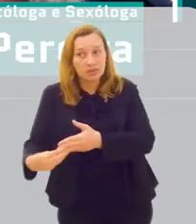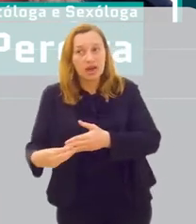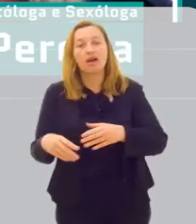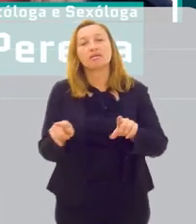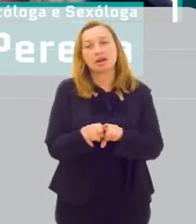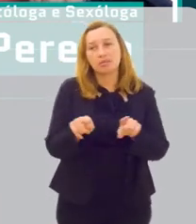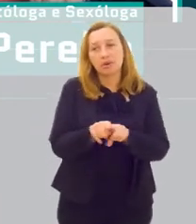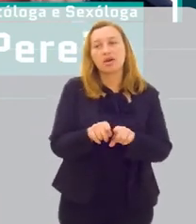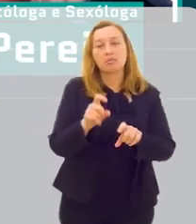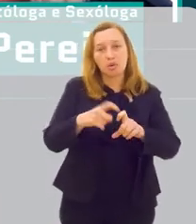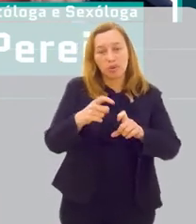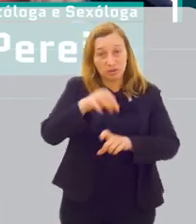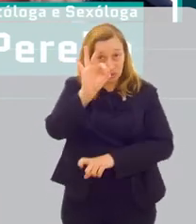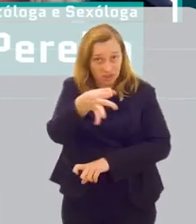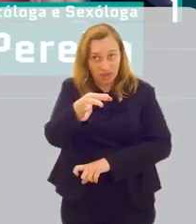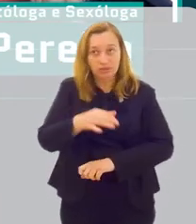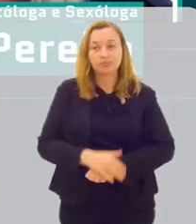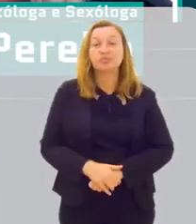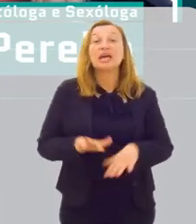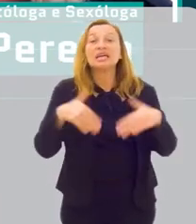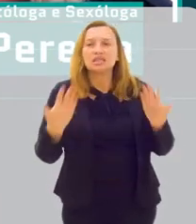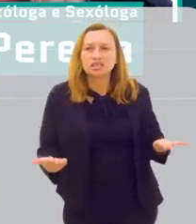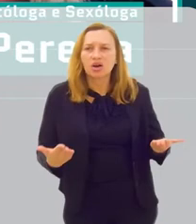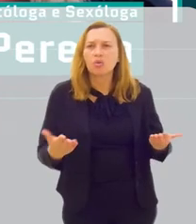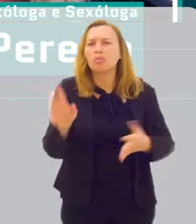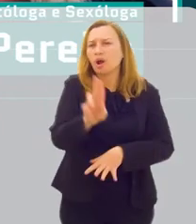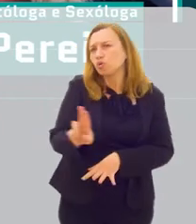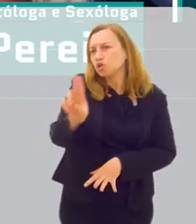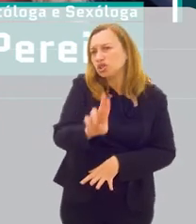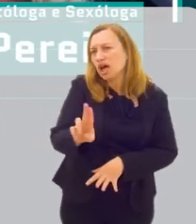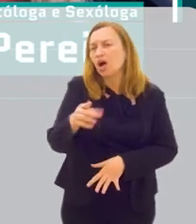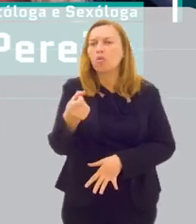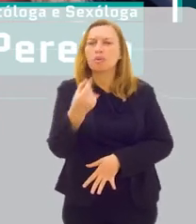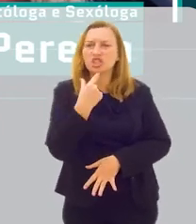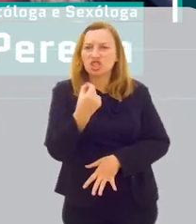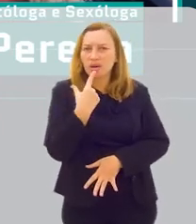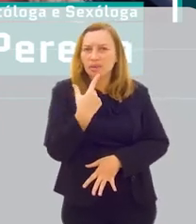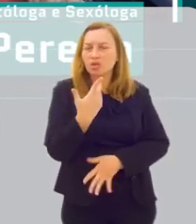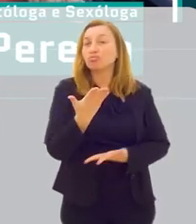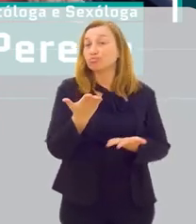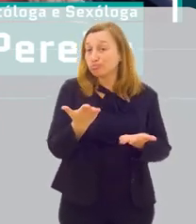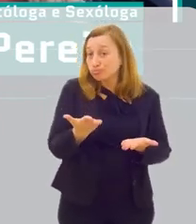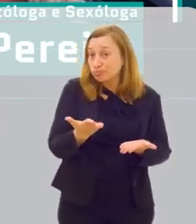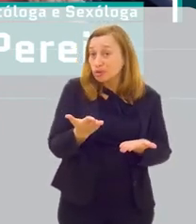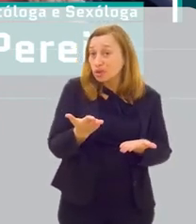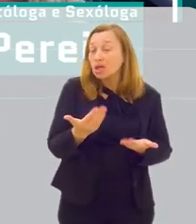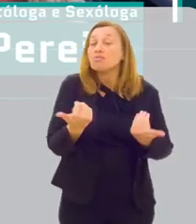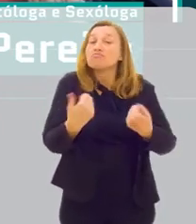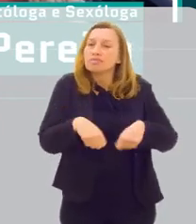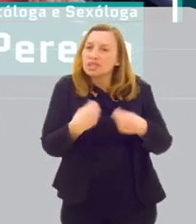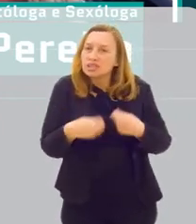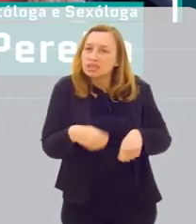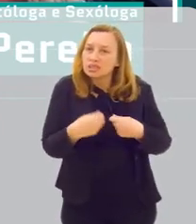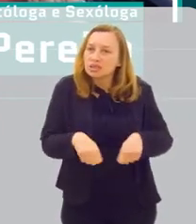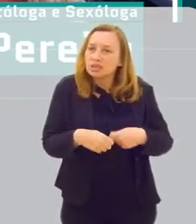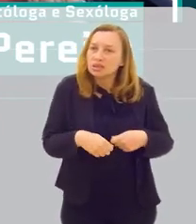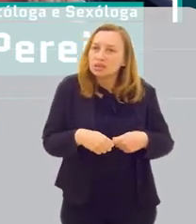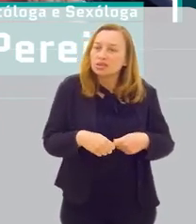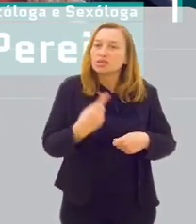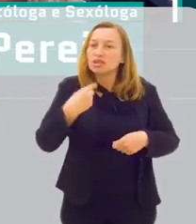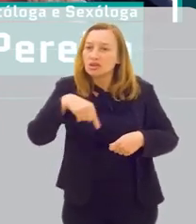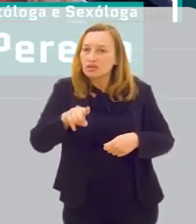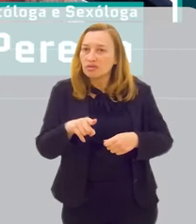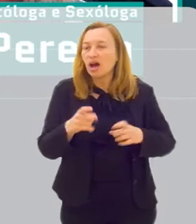fazer um encaminhamento para um médico específico. Então, para usar um medicamento desse, é